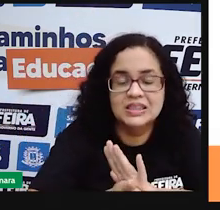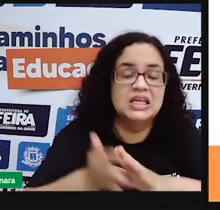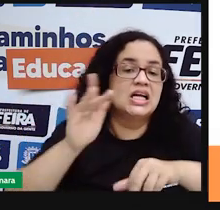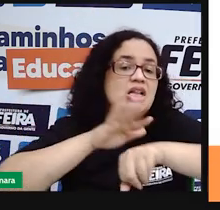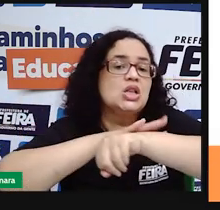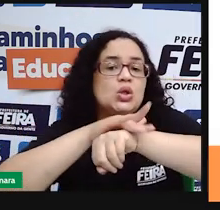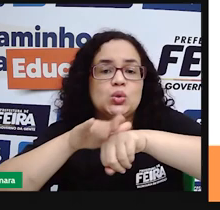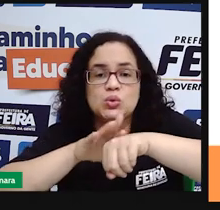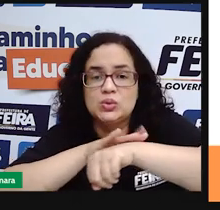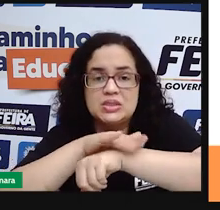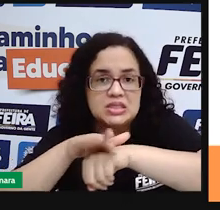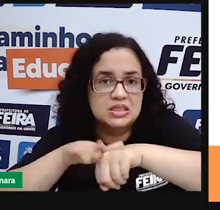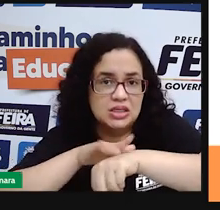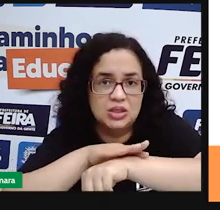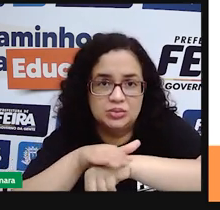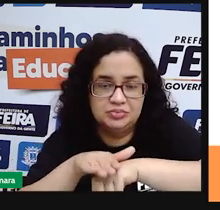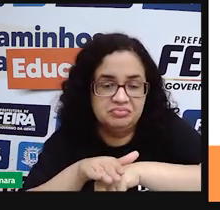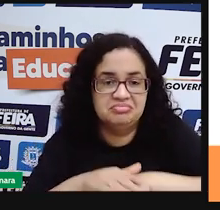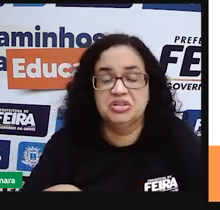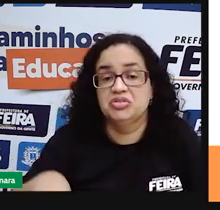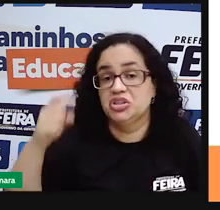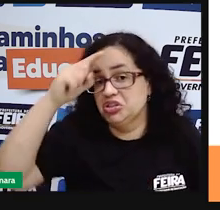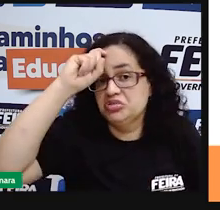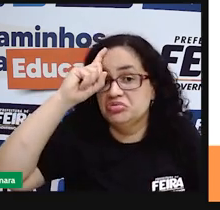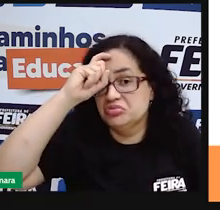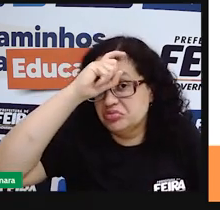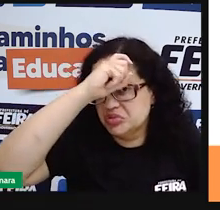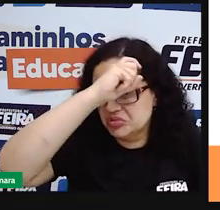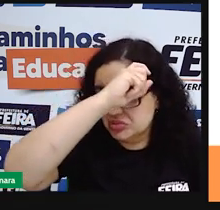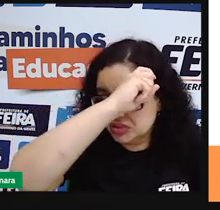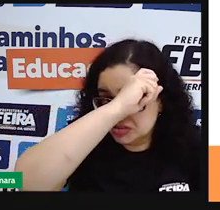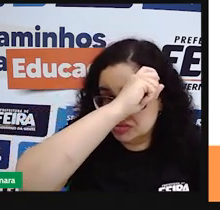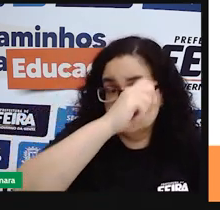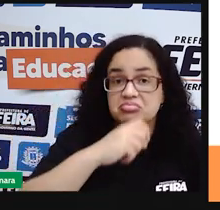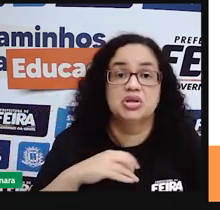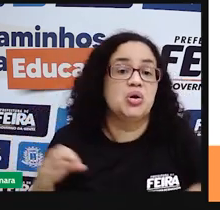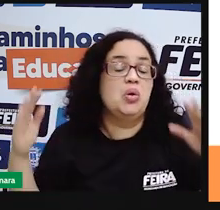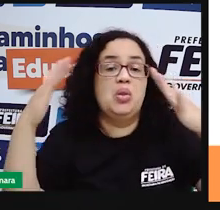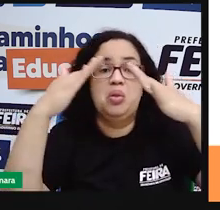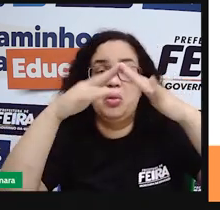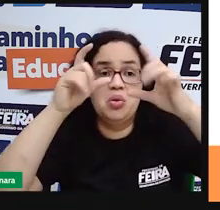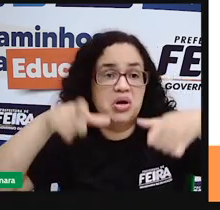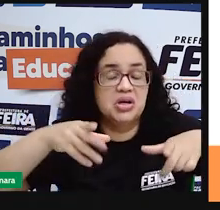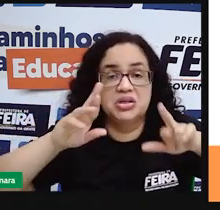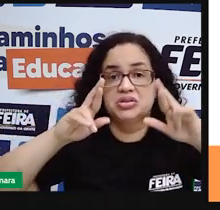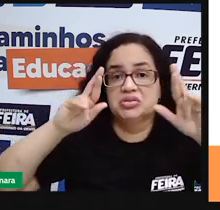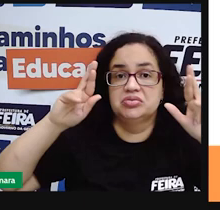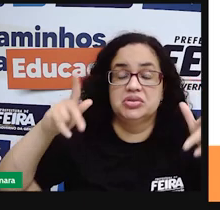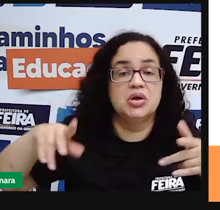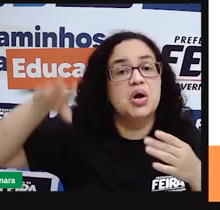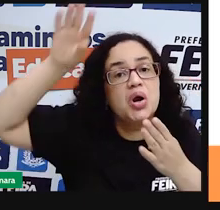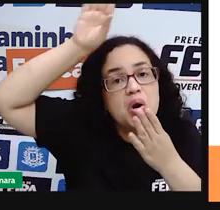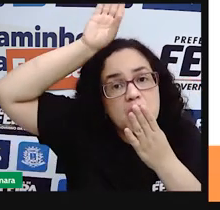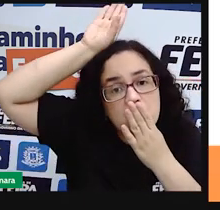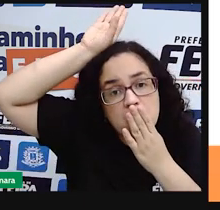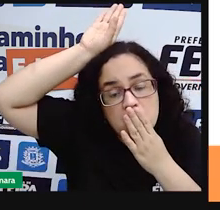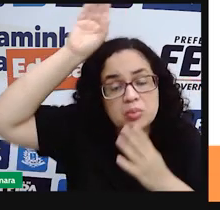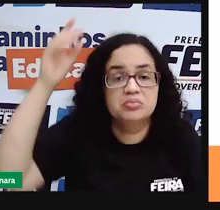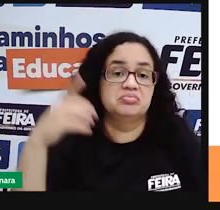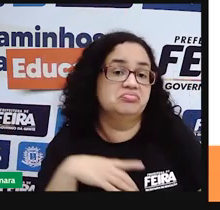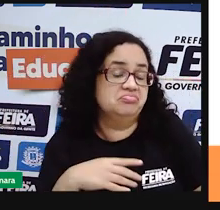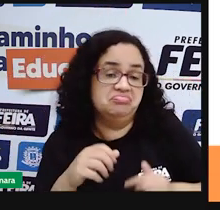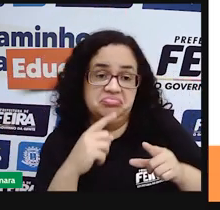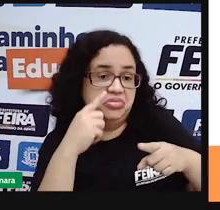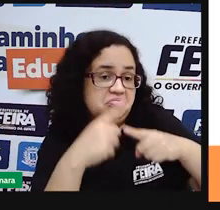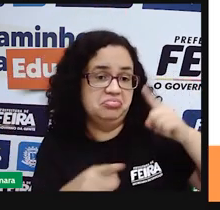extintos também em conflitos, né? Porque as culturas eram diferentes, porque os índios também não permitiam essa